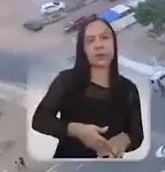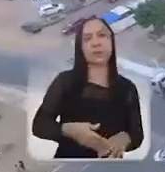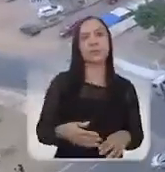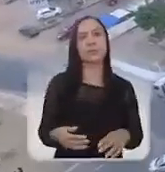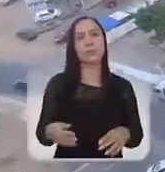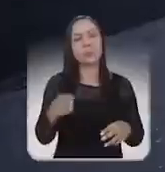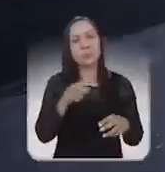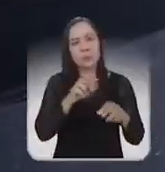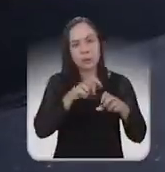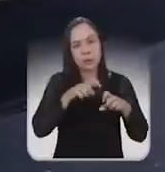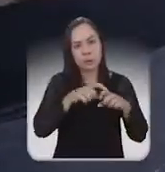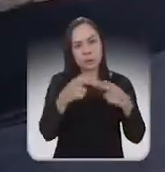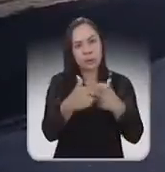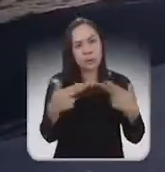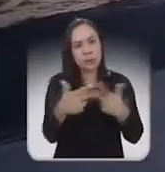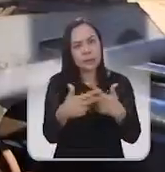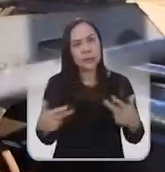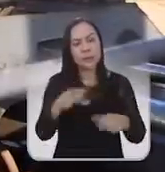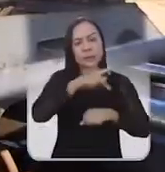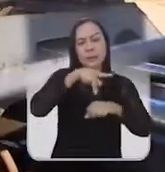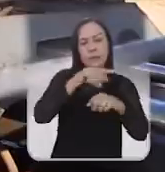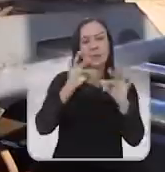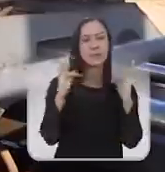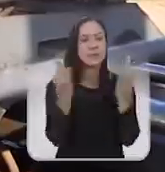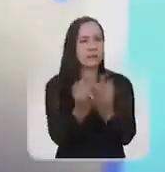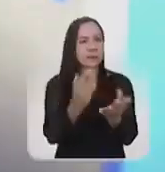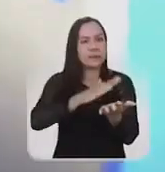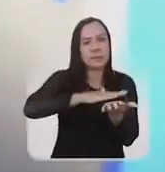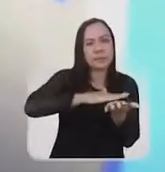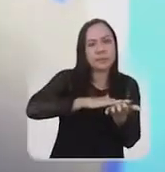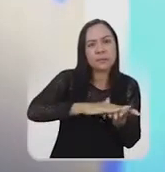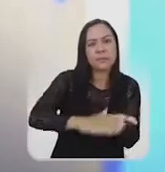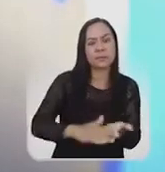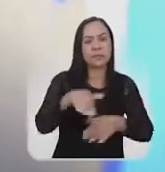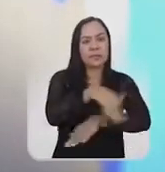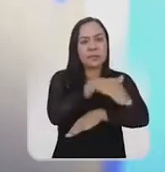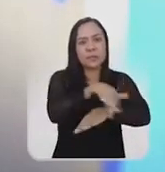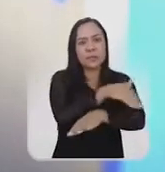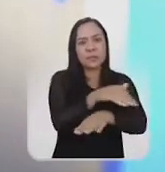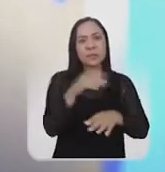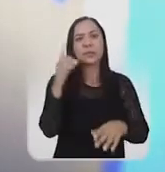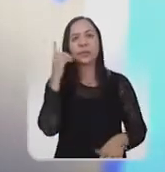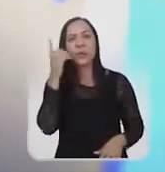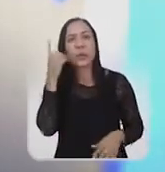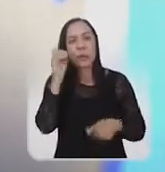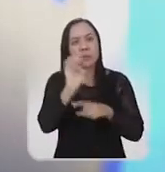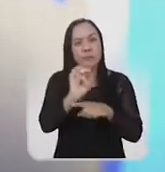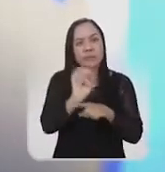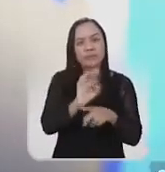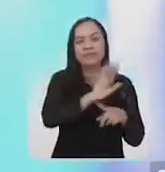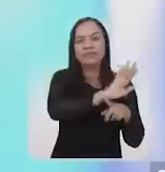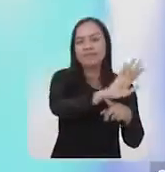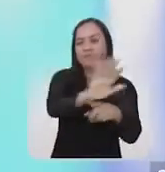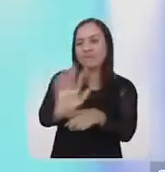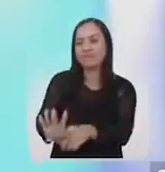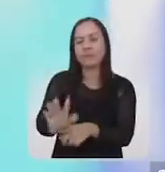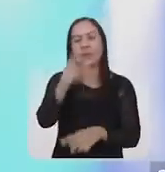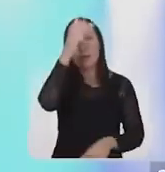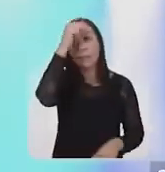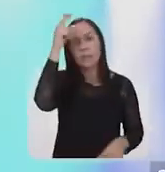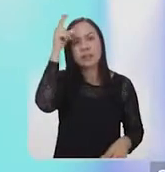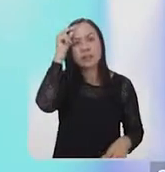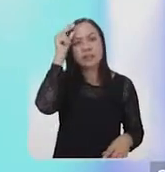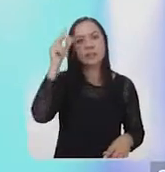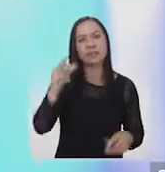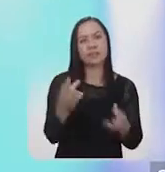Praça da Família, pavimentação de ruas para Santa Inês. Se ele, como deputado estadual, tem ajudado tanto como prefeito,